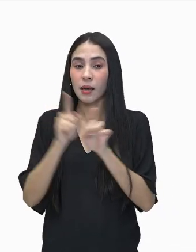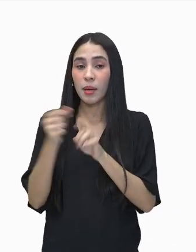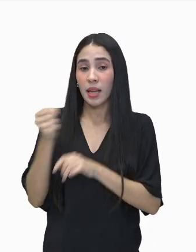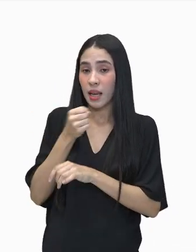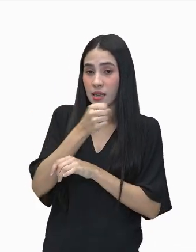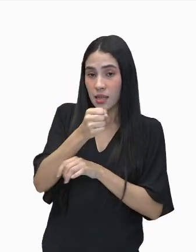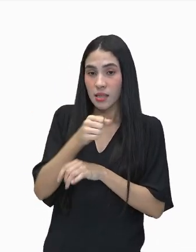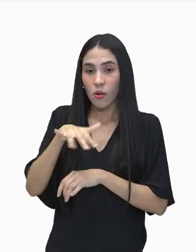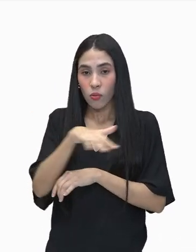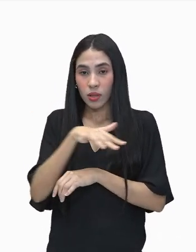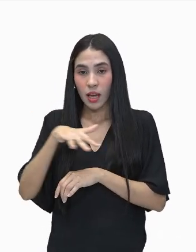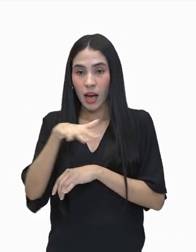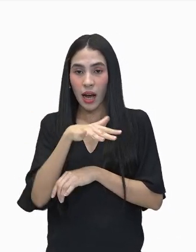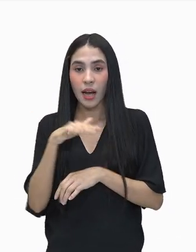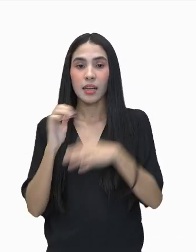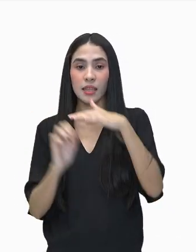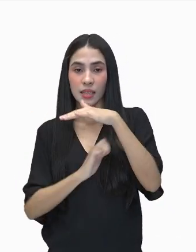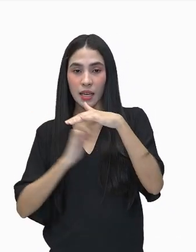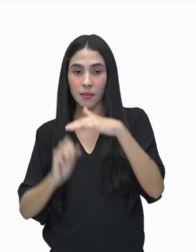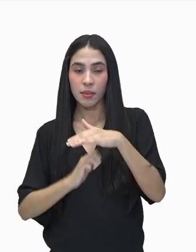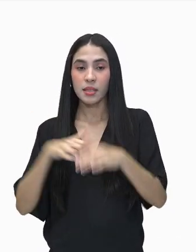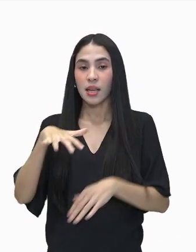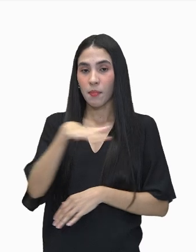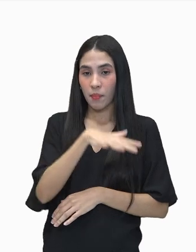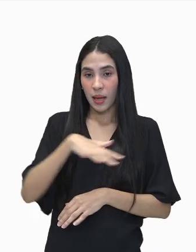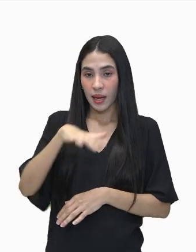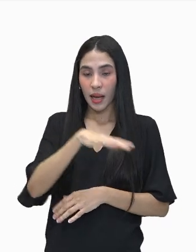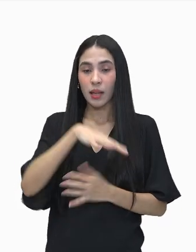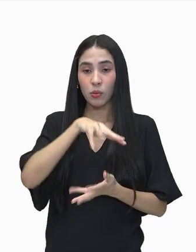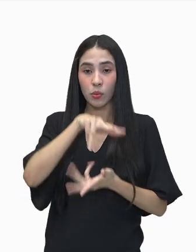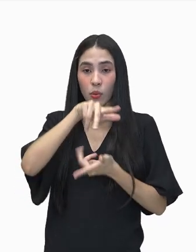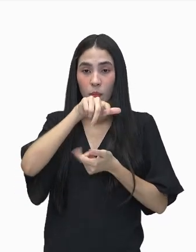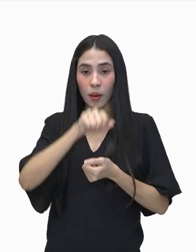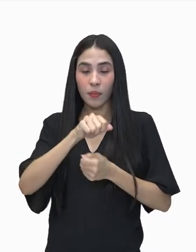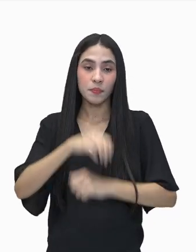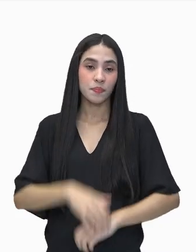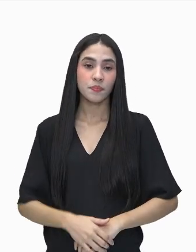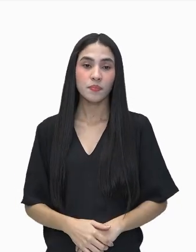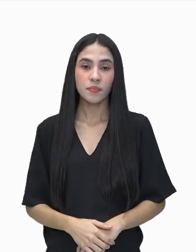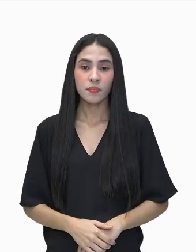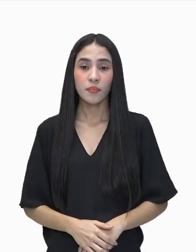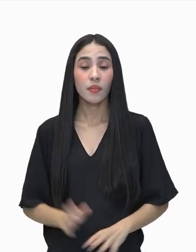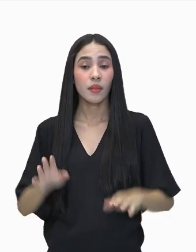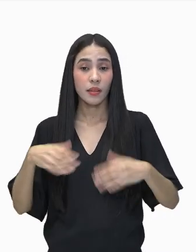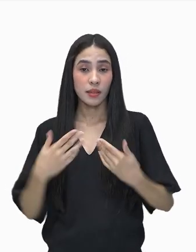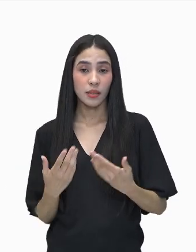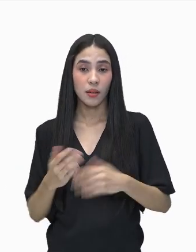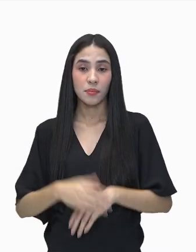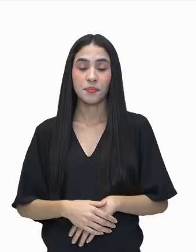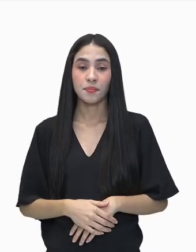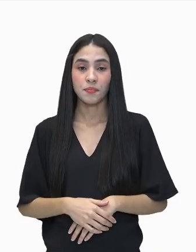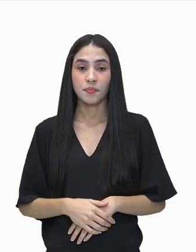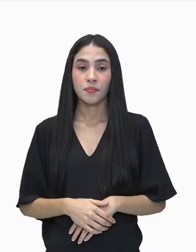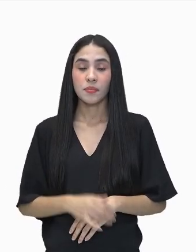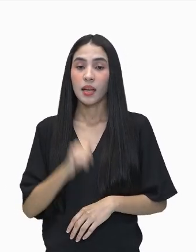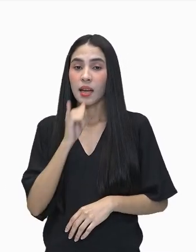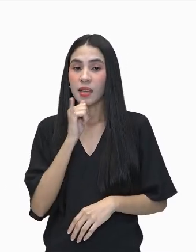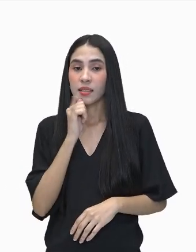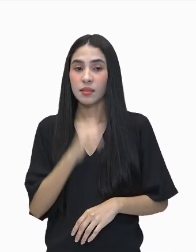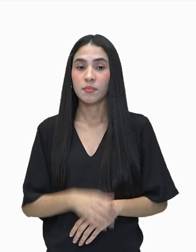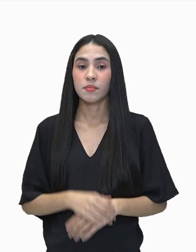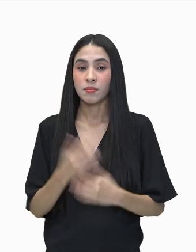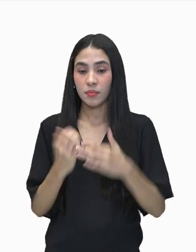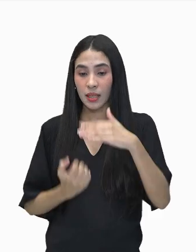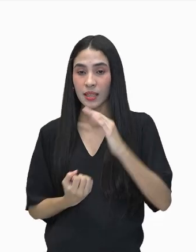nesse grande mercado global. Então, insere aí essa